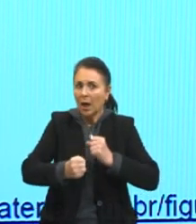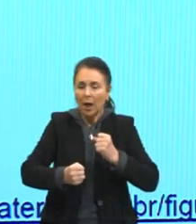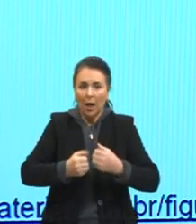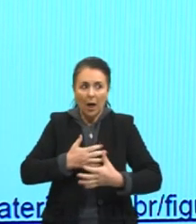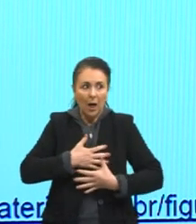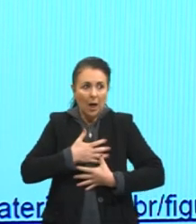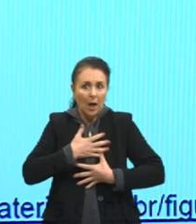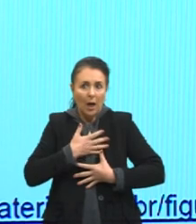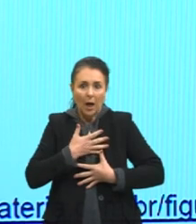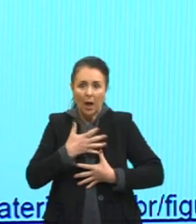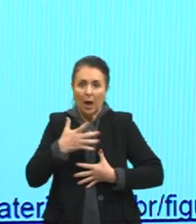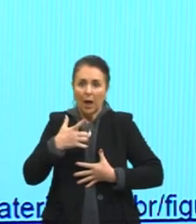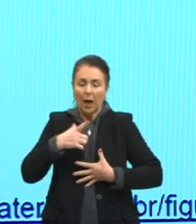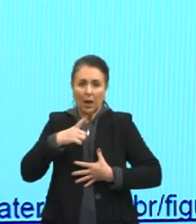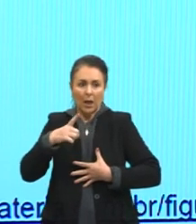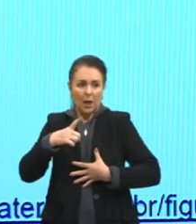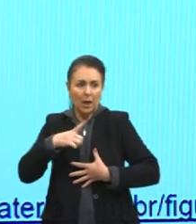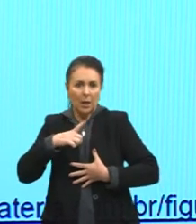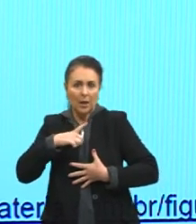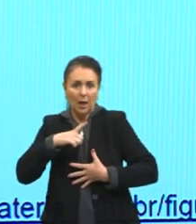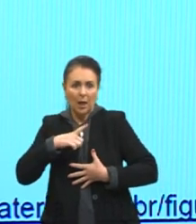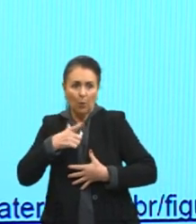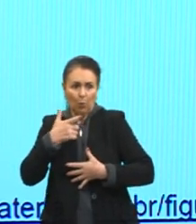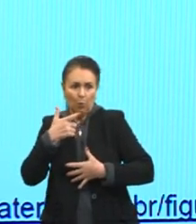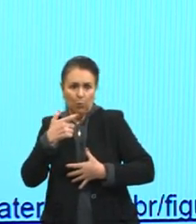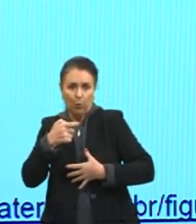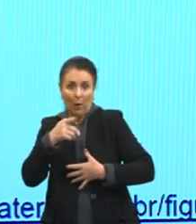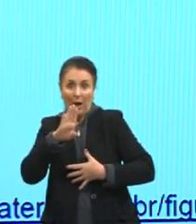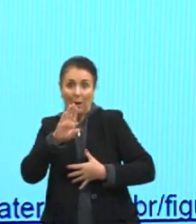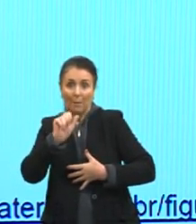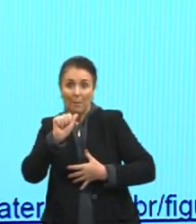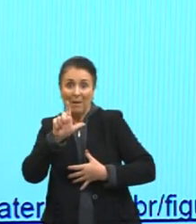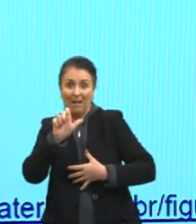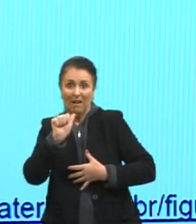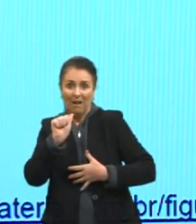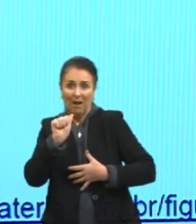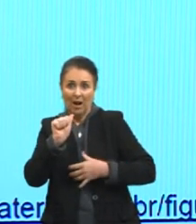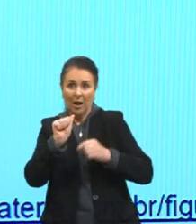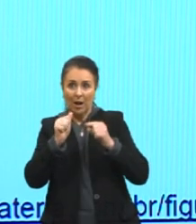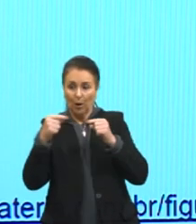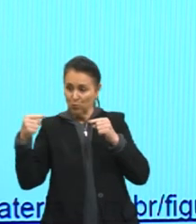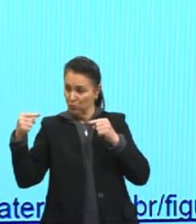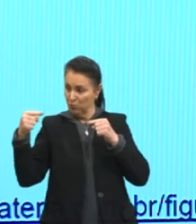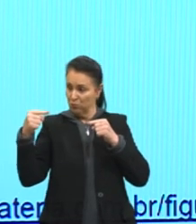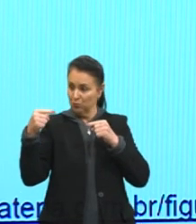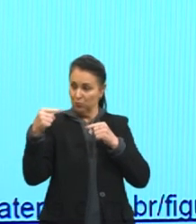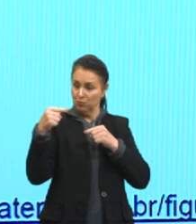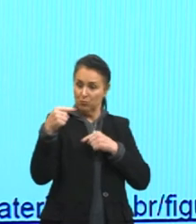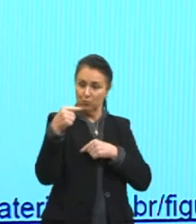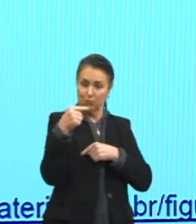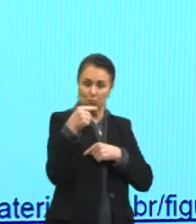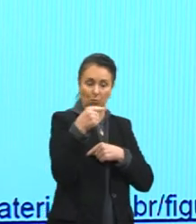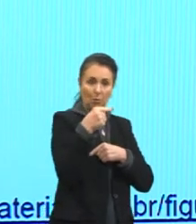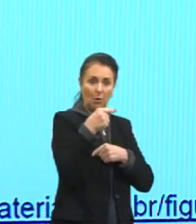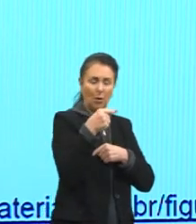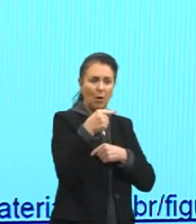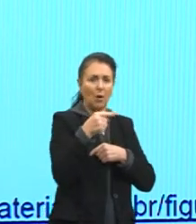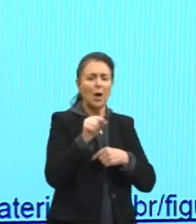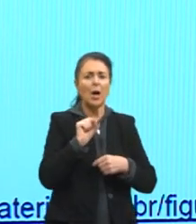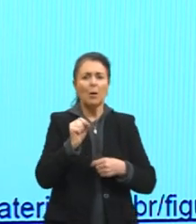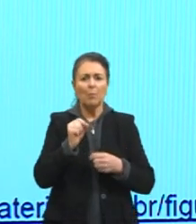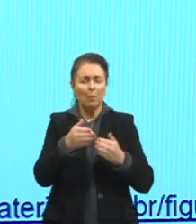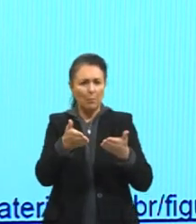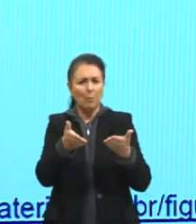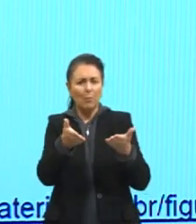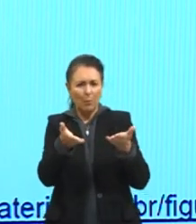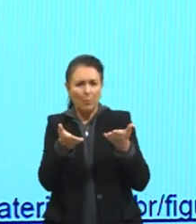E uma bala indo em direção a ele. E a bala diz, o senhor poderia me ajudar? Estou meio